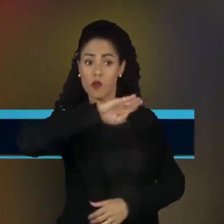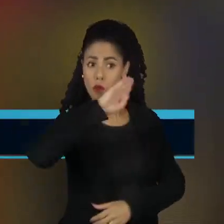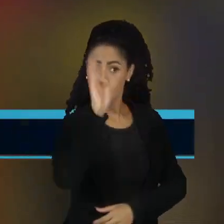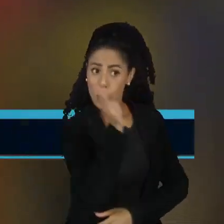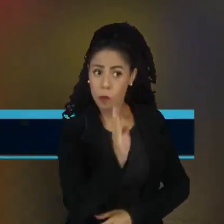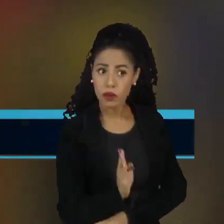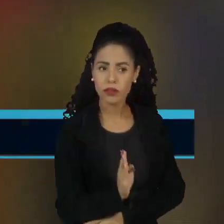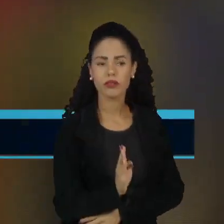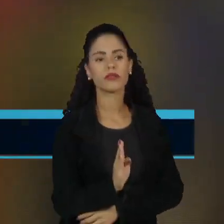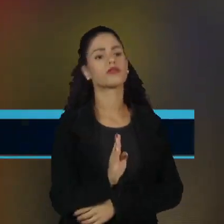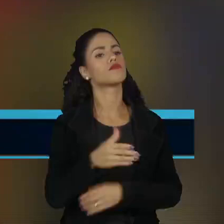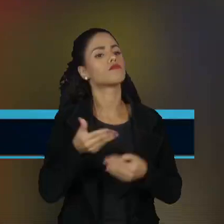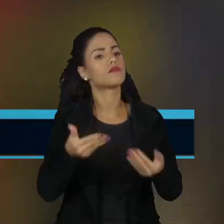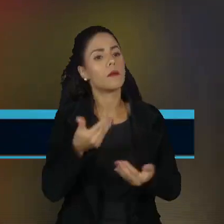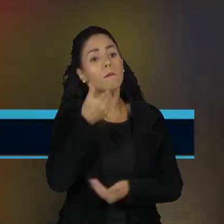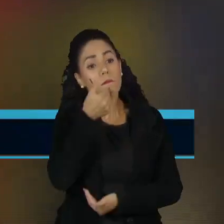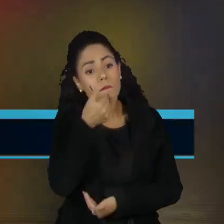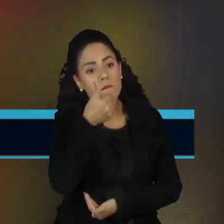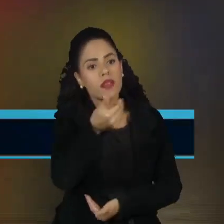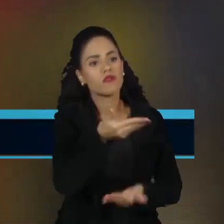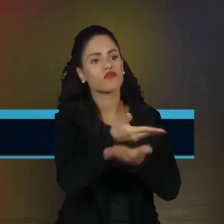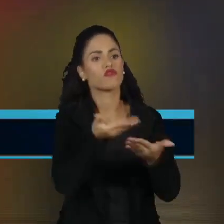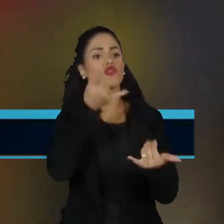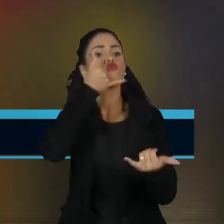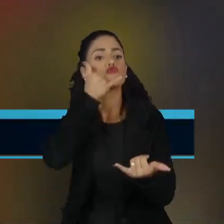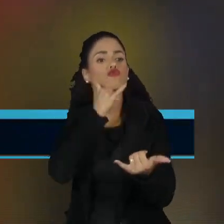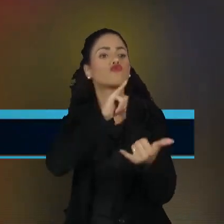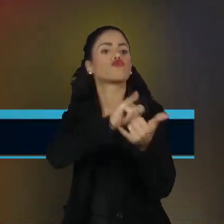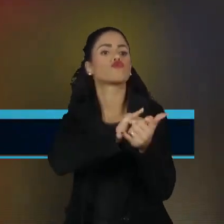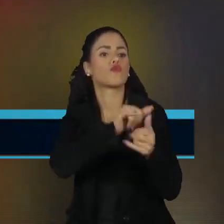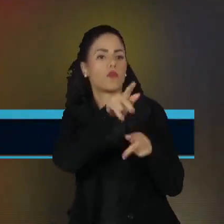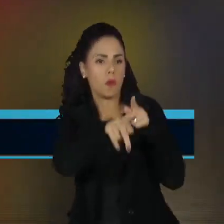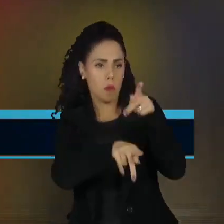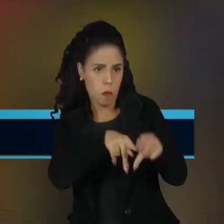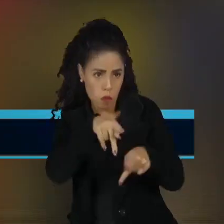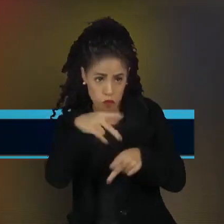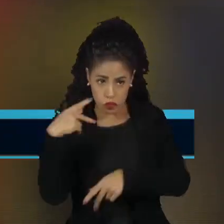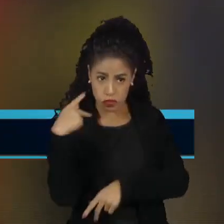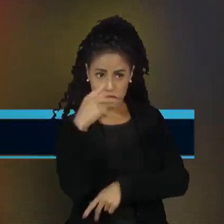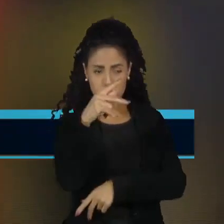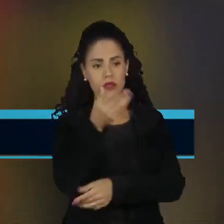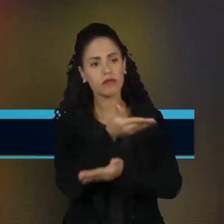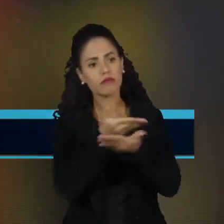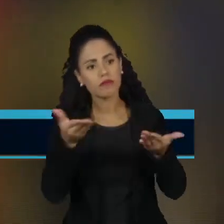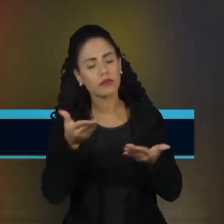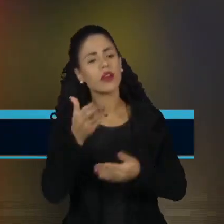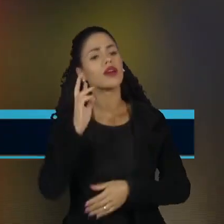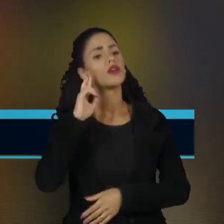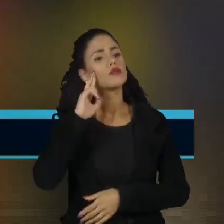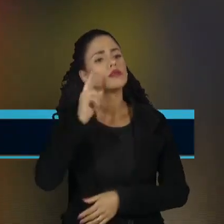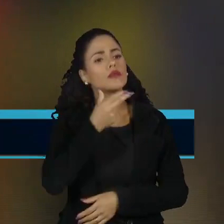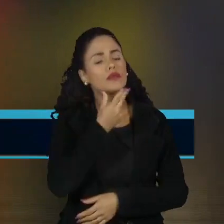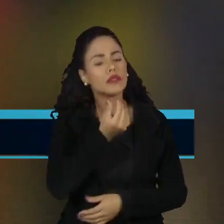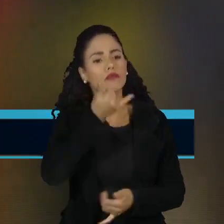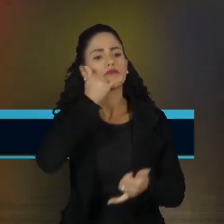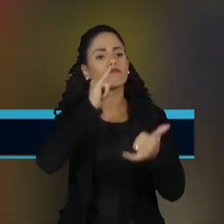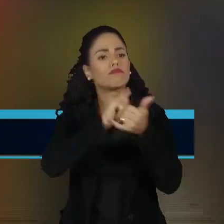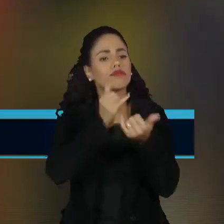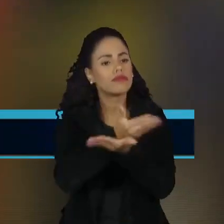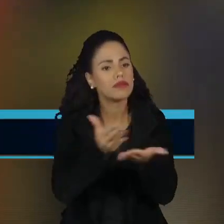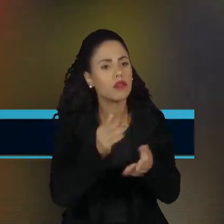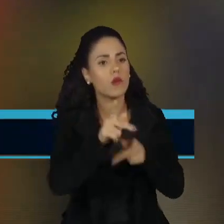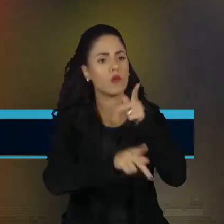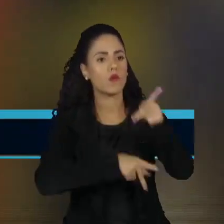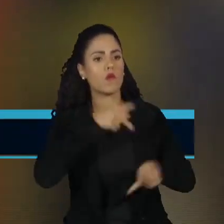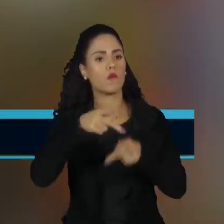nome do Estado brasileiro, pedir desculpas ao senhor e que o senhor leve esse pedido de desculpas a todo o